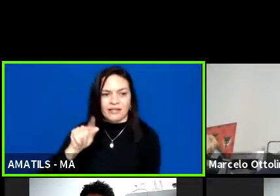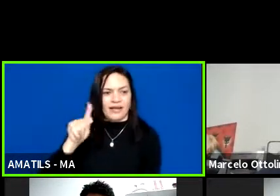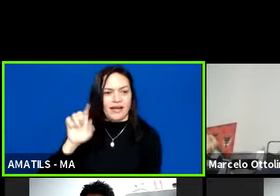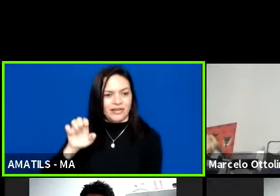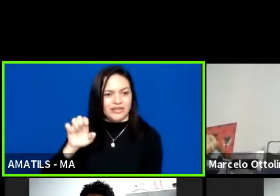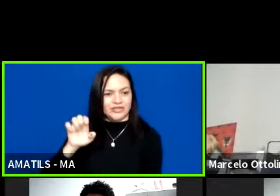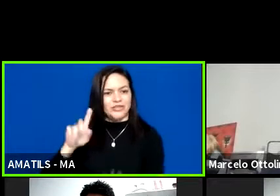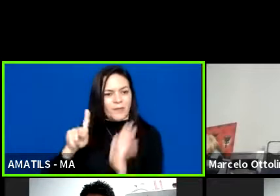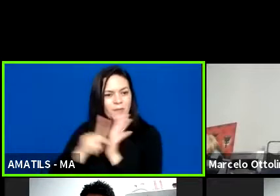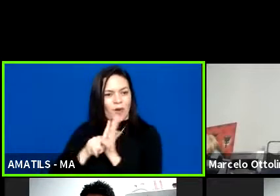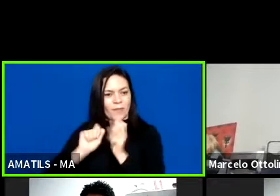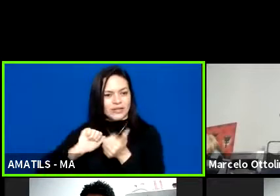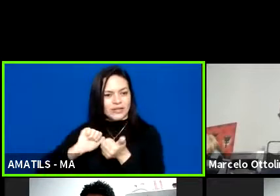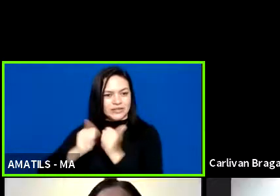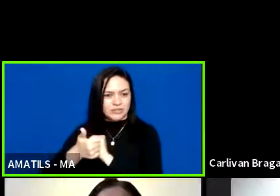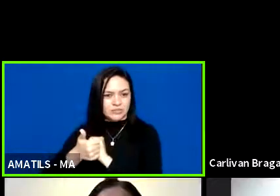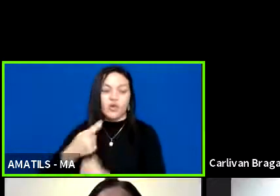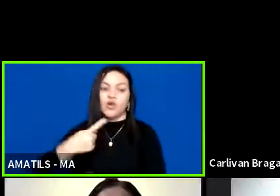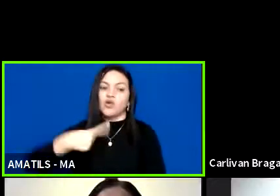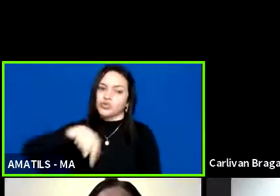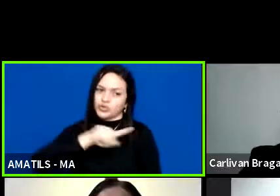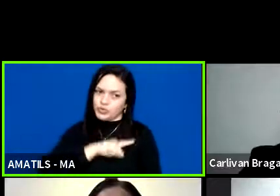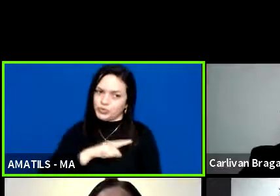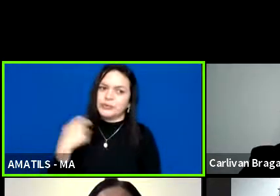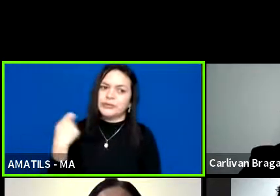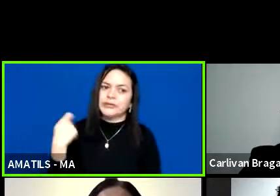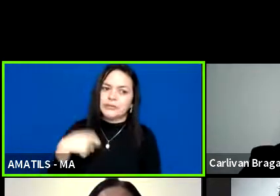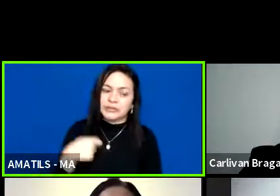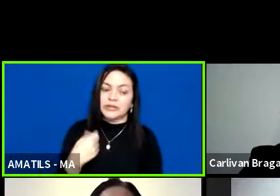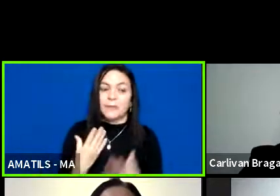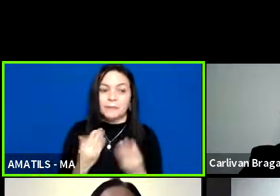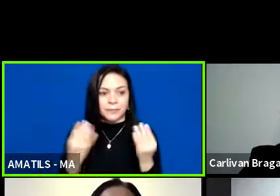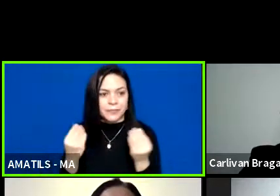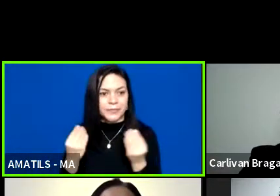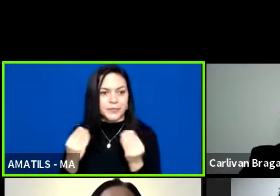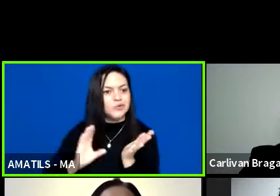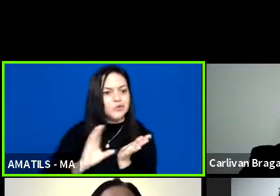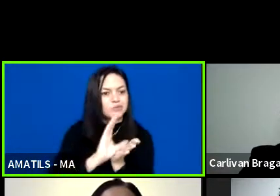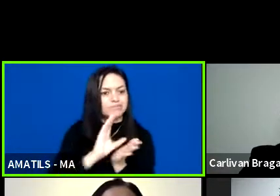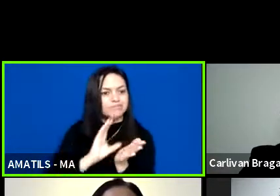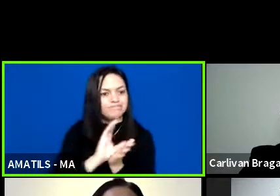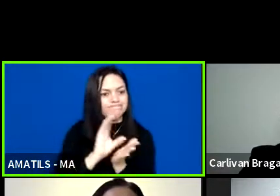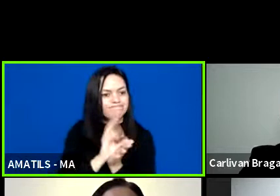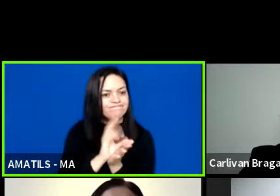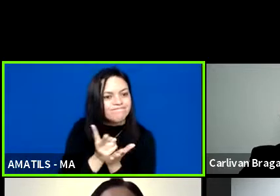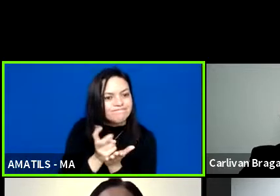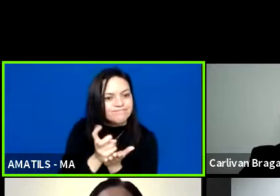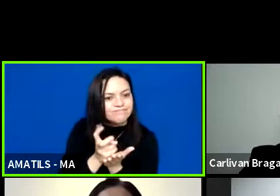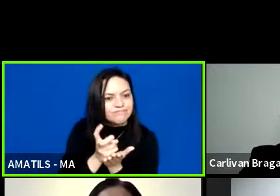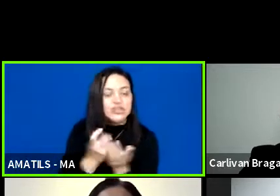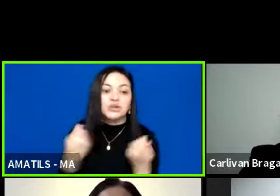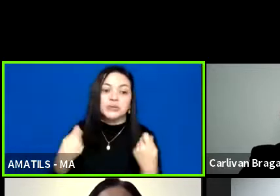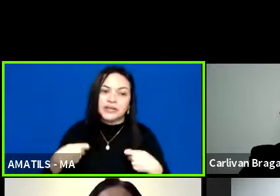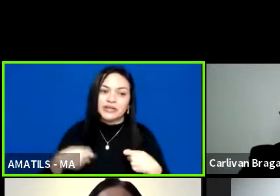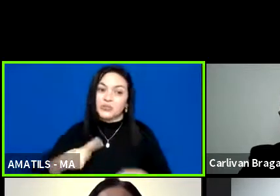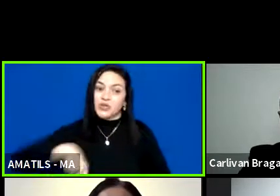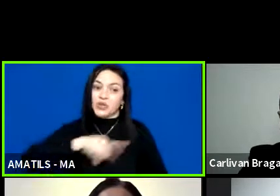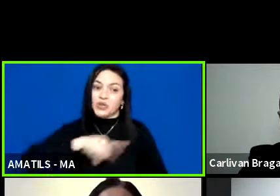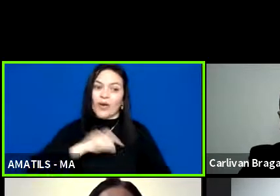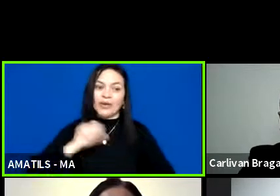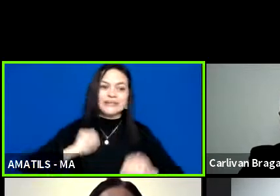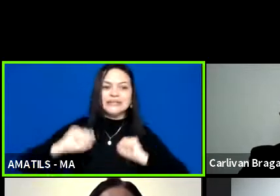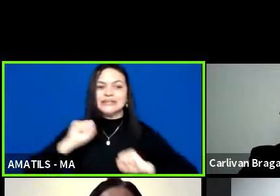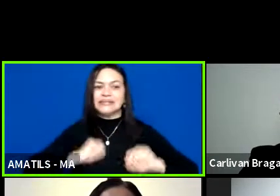Precisamos de muitos recursos, e a reunião Luger fala sobre isso. E estamos muito ansiosos para a gente ver que a